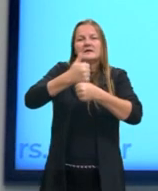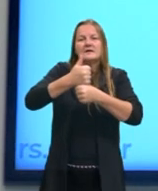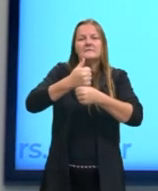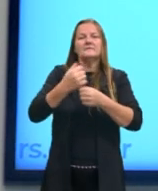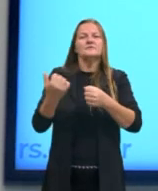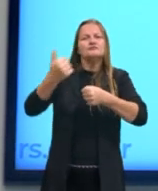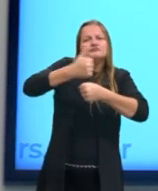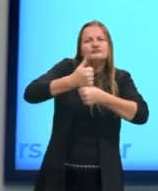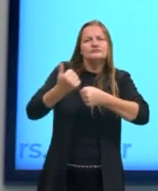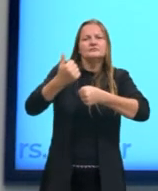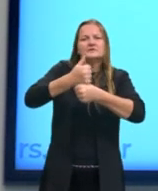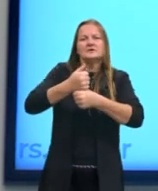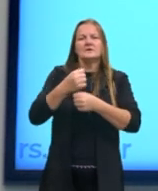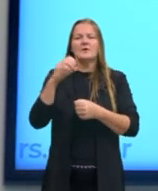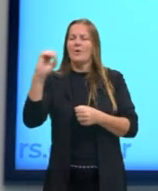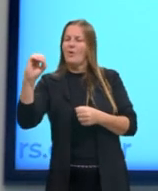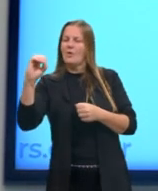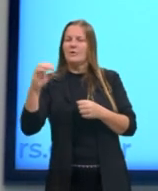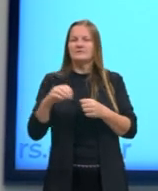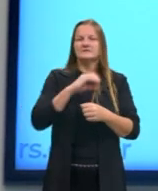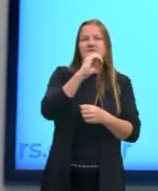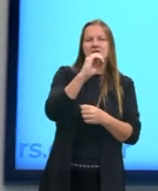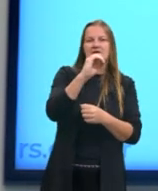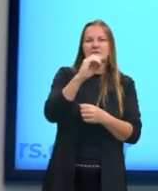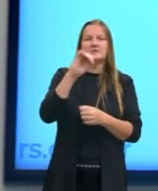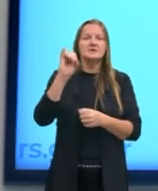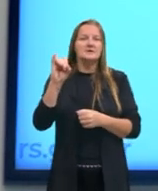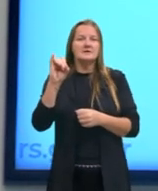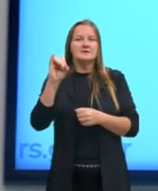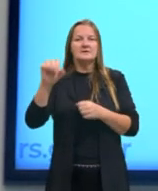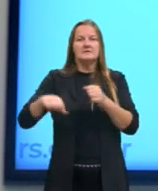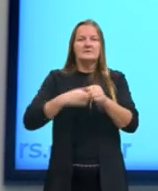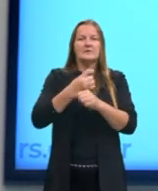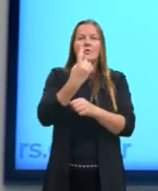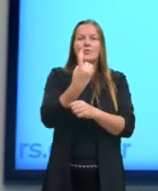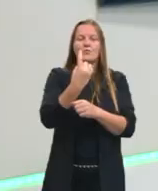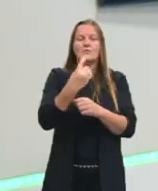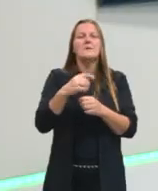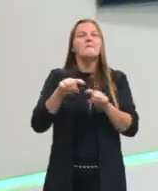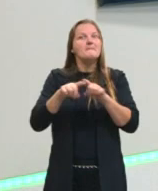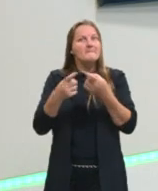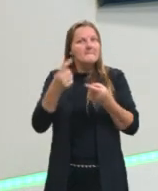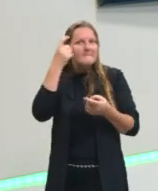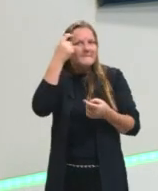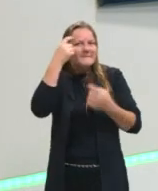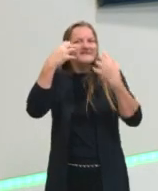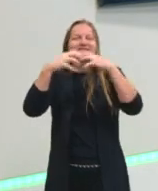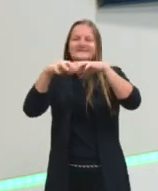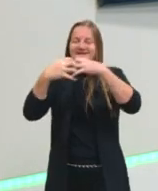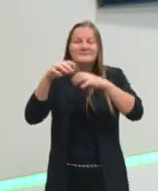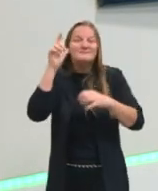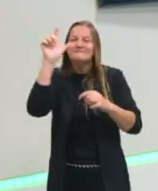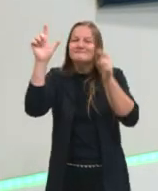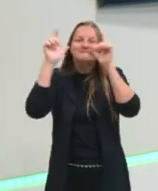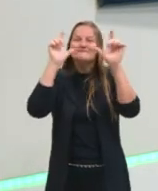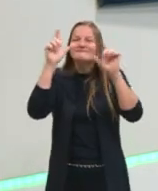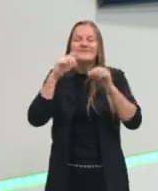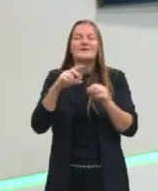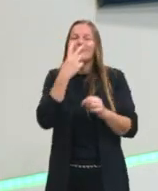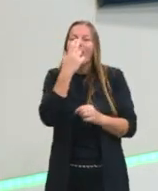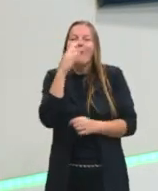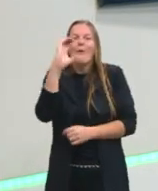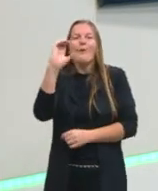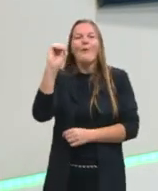por 0 e as letras I por 1, tá? Então assim a gente criou quase que um código